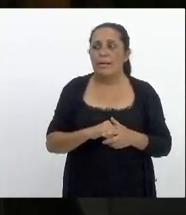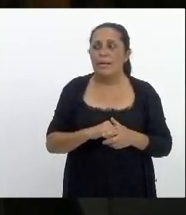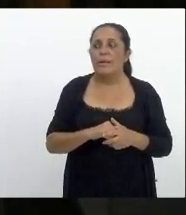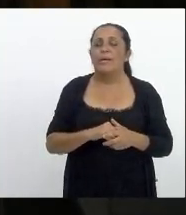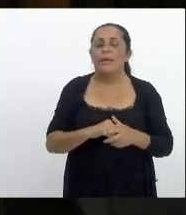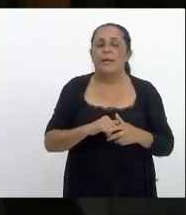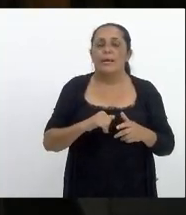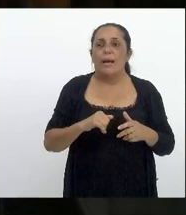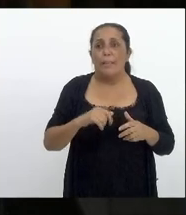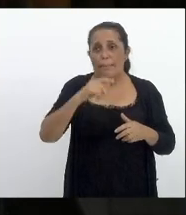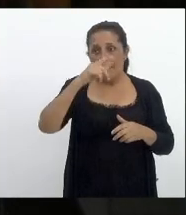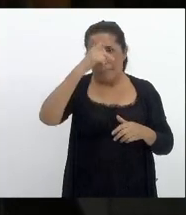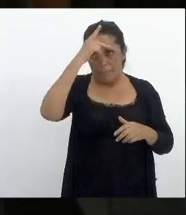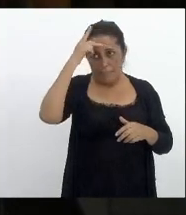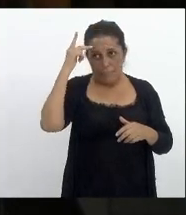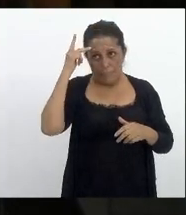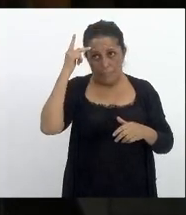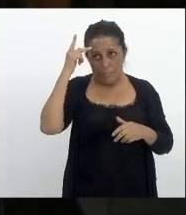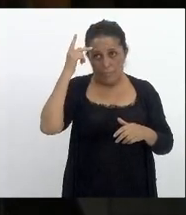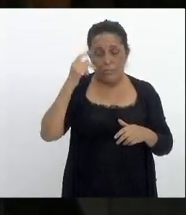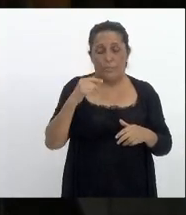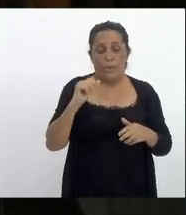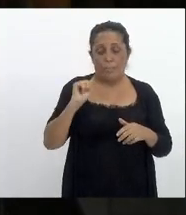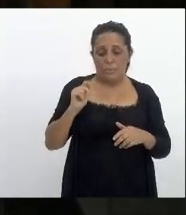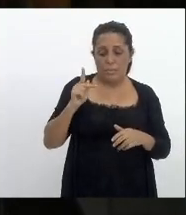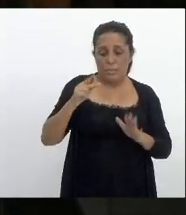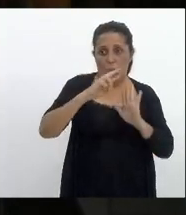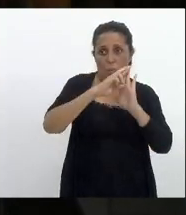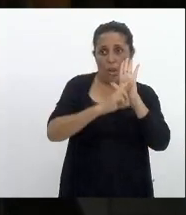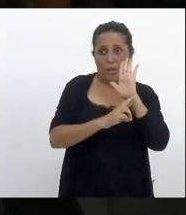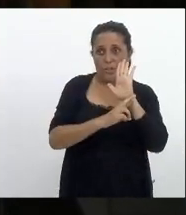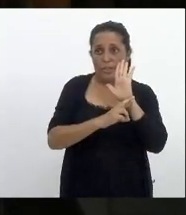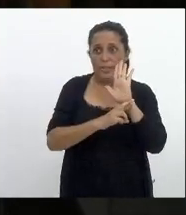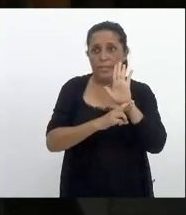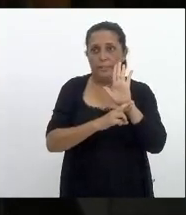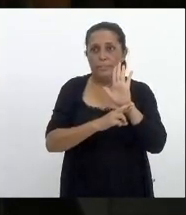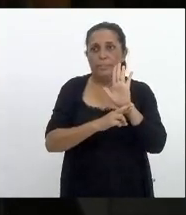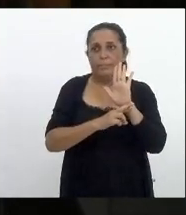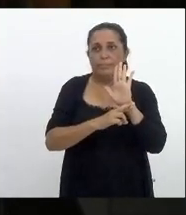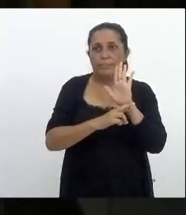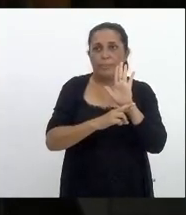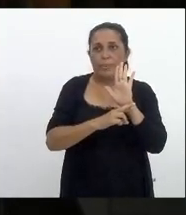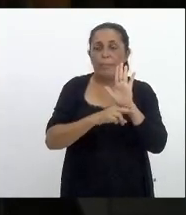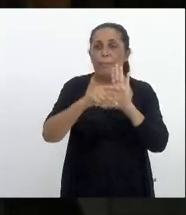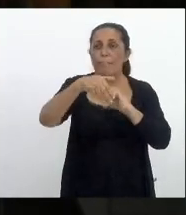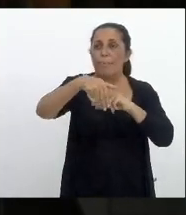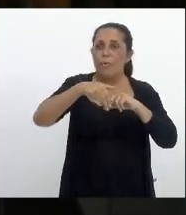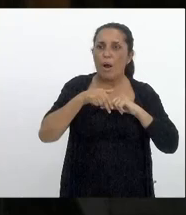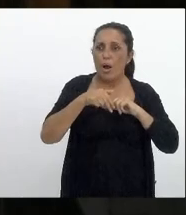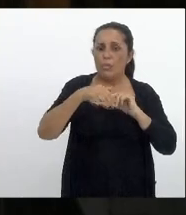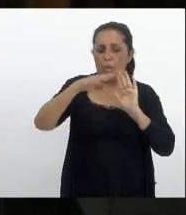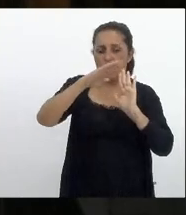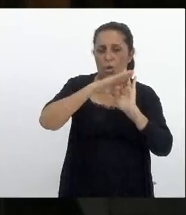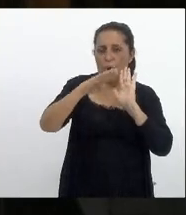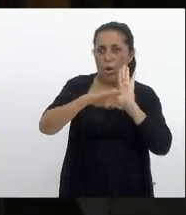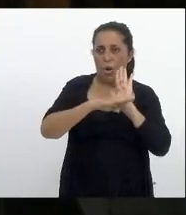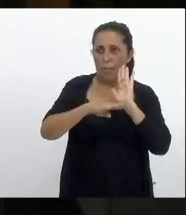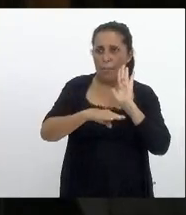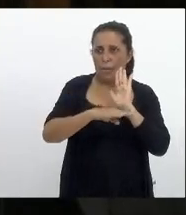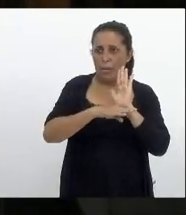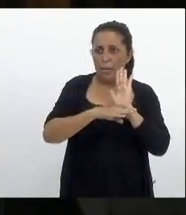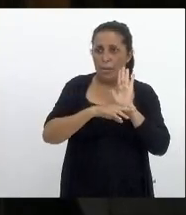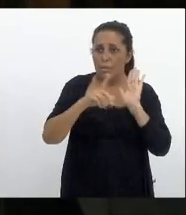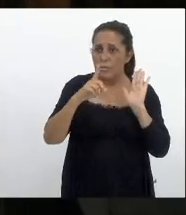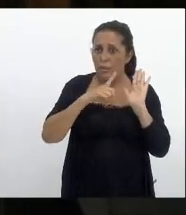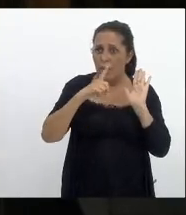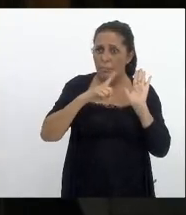aposentar com a regra anterior e já não pode por causa da nova então ele tem um pedágio de 100%